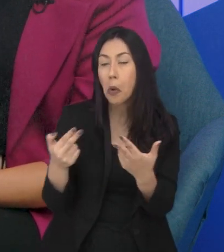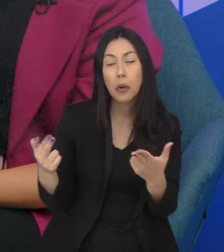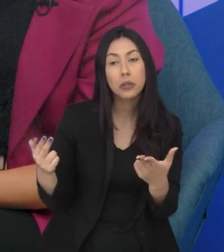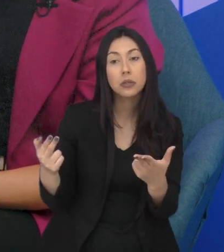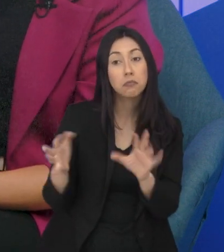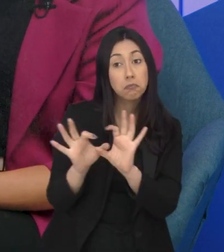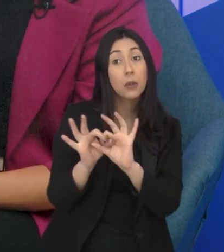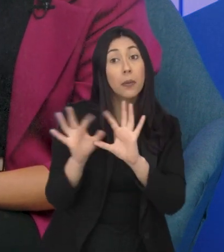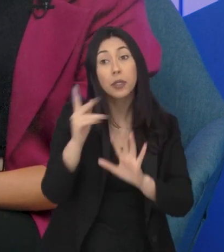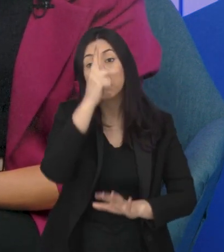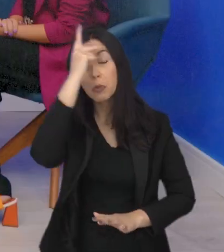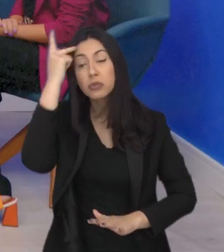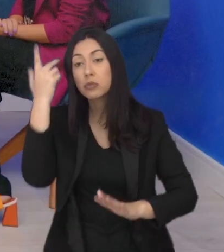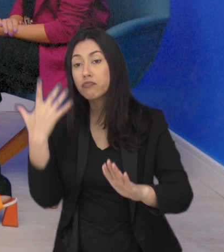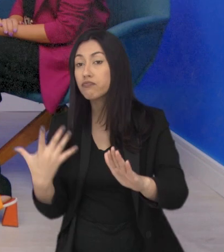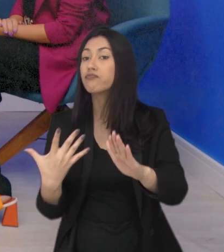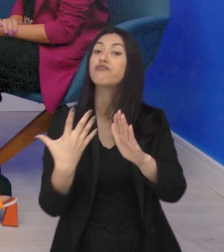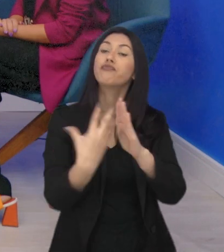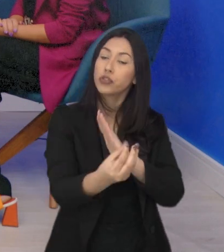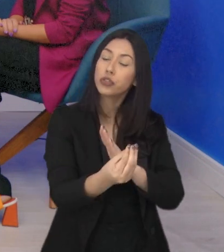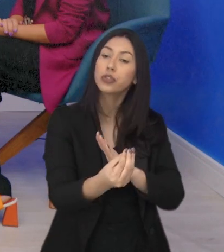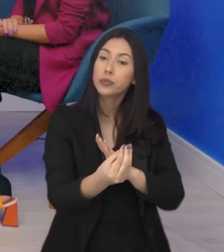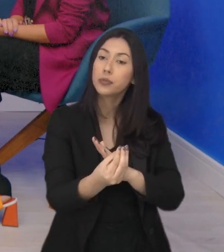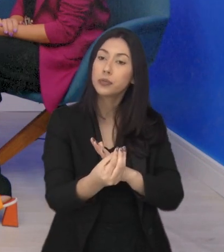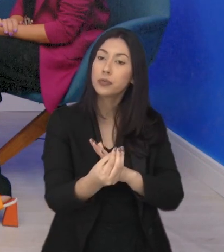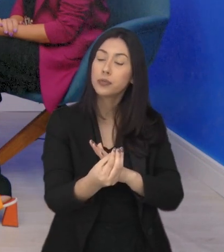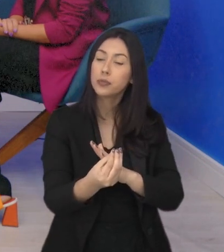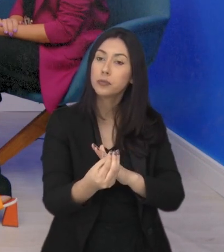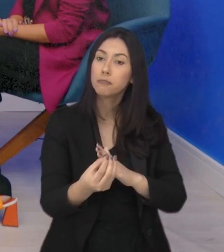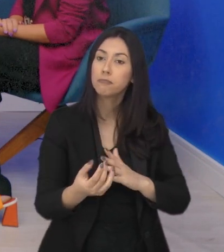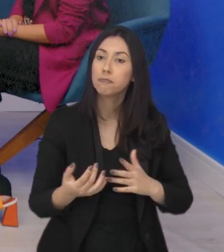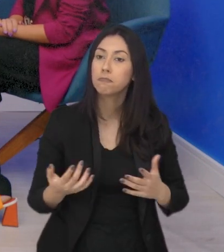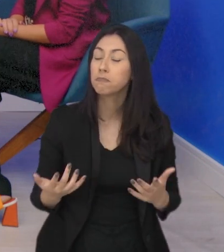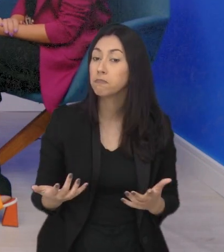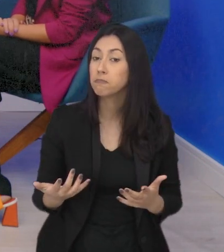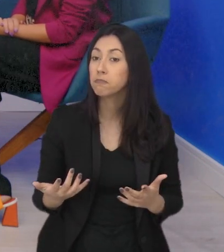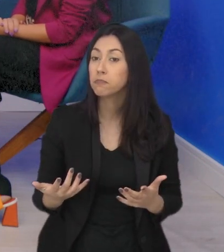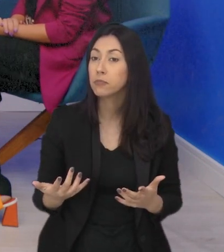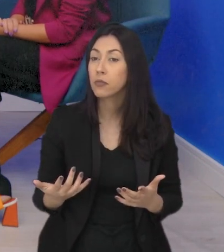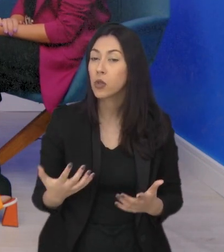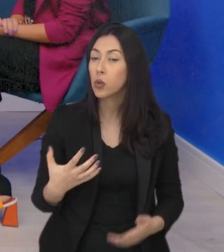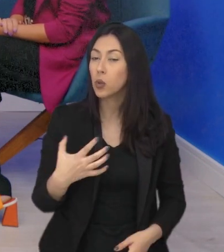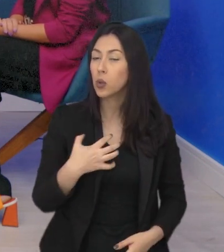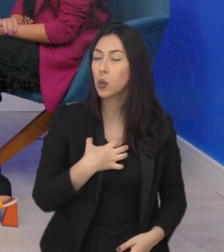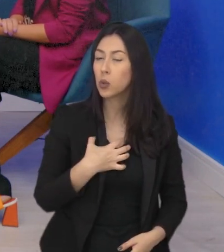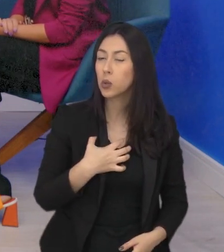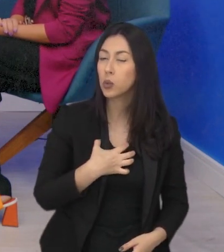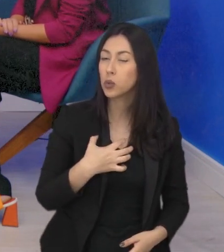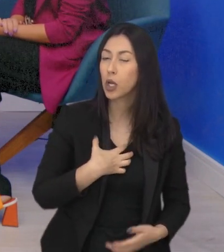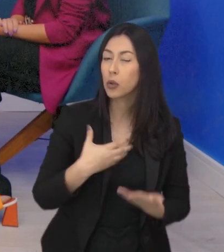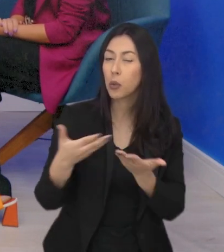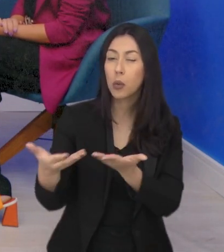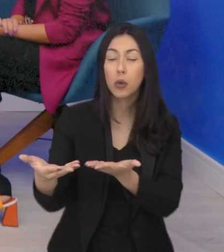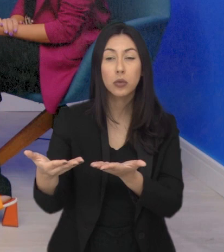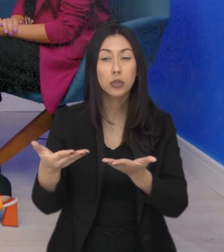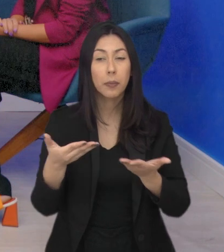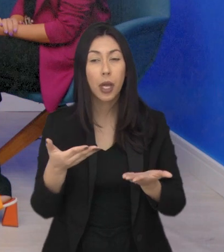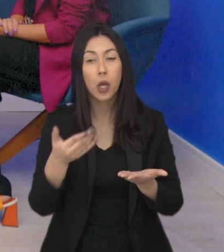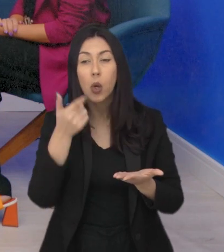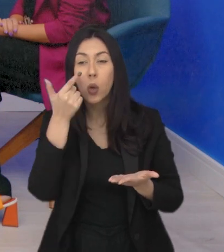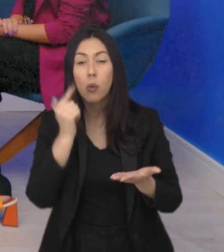a se tornar um refugiado, né? Uma refugiada. A forma de receber esse status,